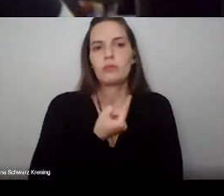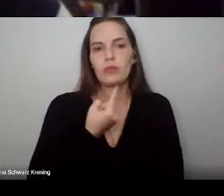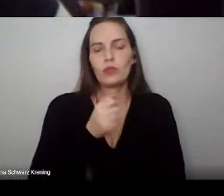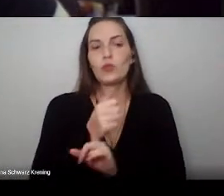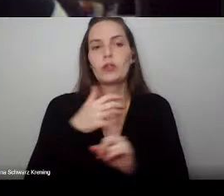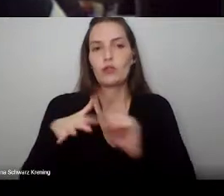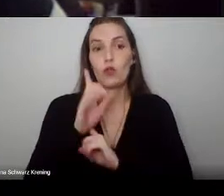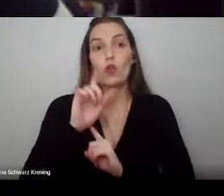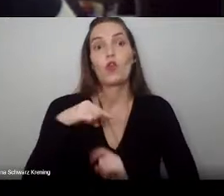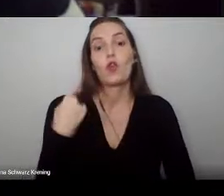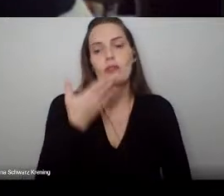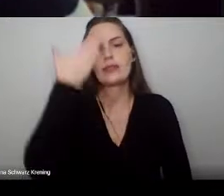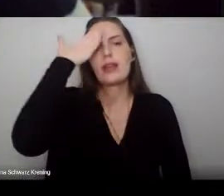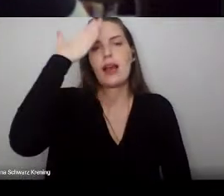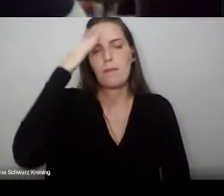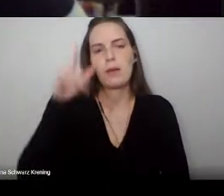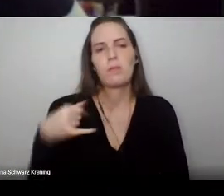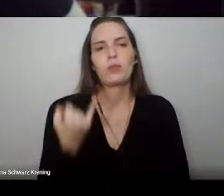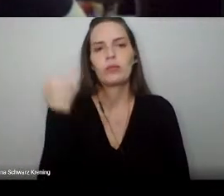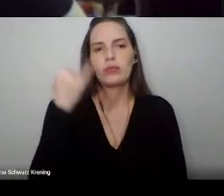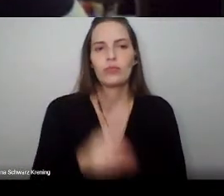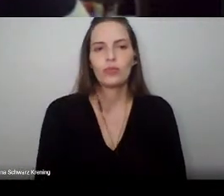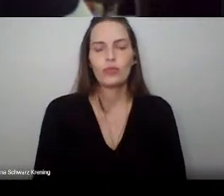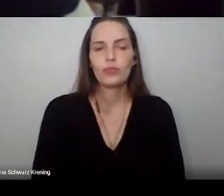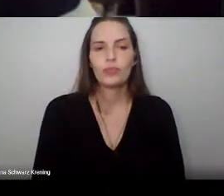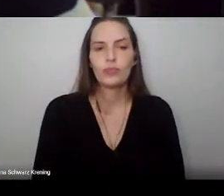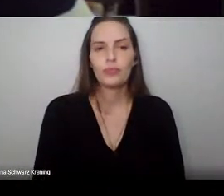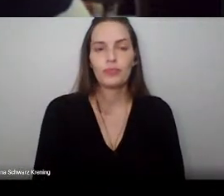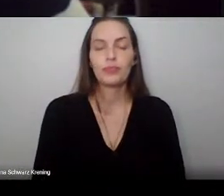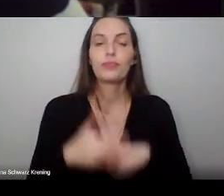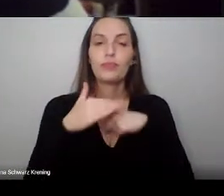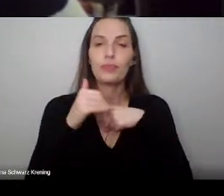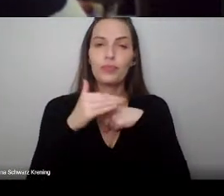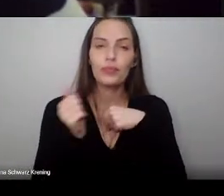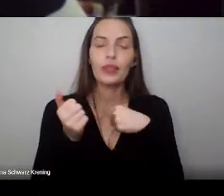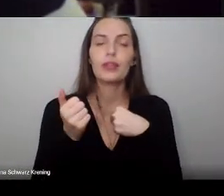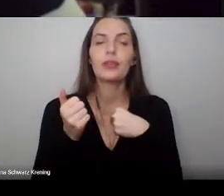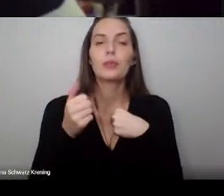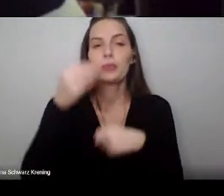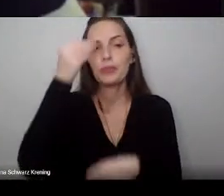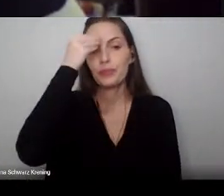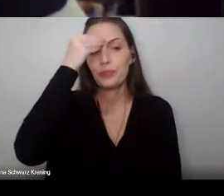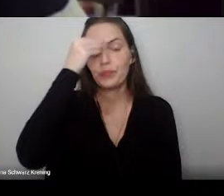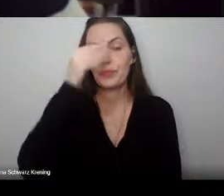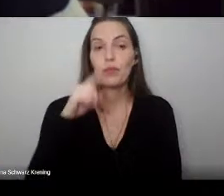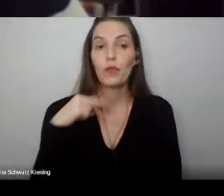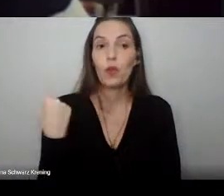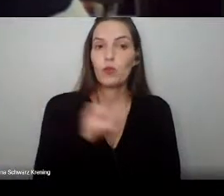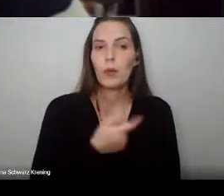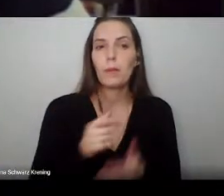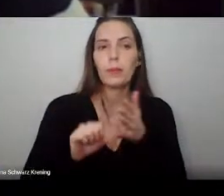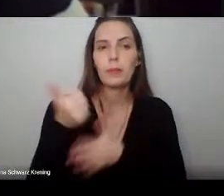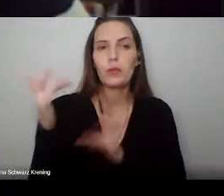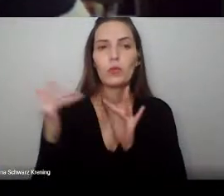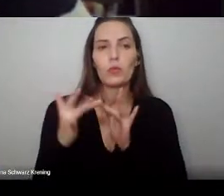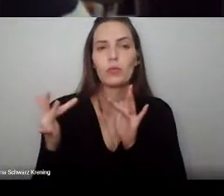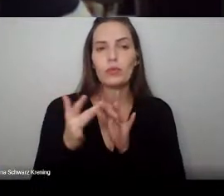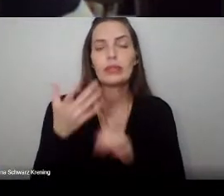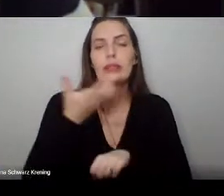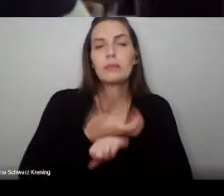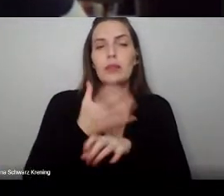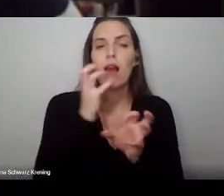totalmente necessário. Queridos afilhados, tivemos o nosso primeiro contato na disciplina de cálculo numérico,